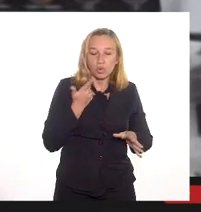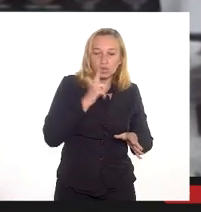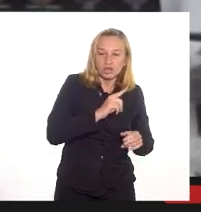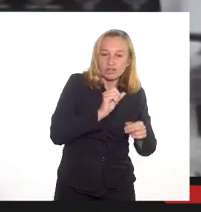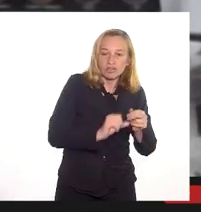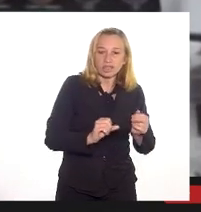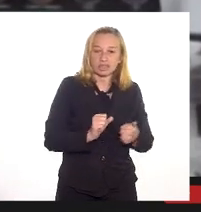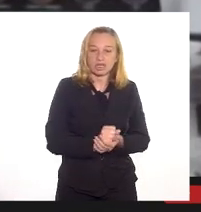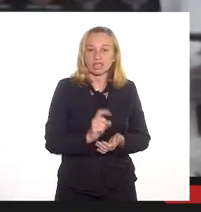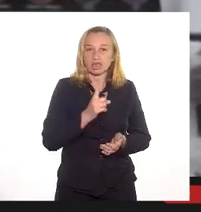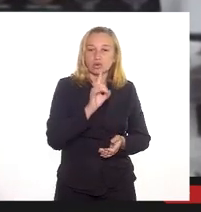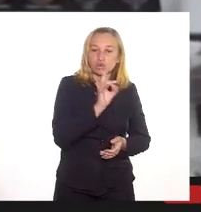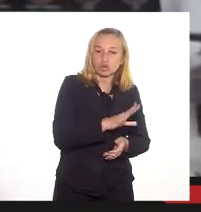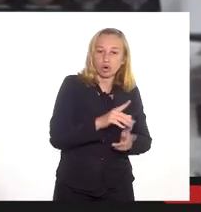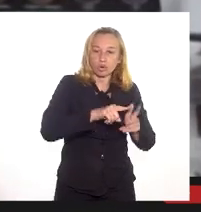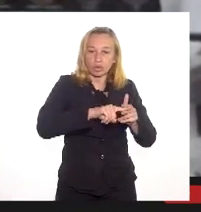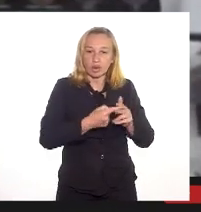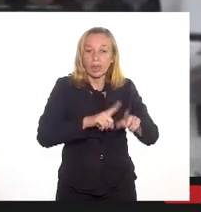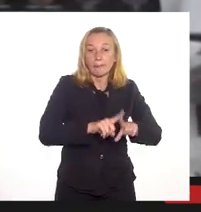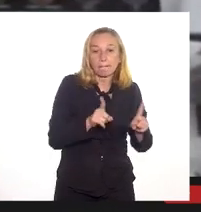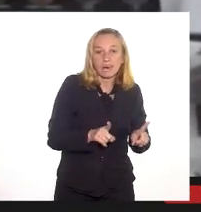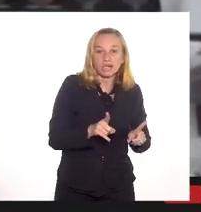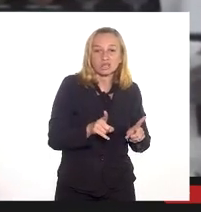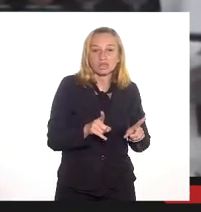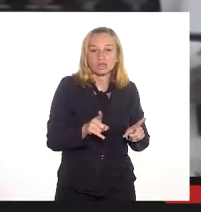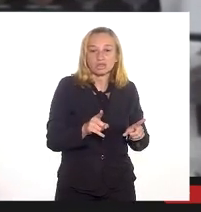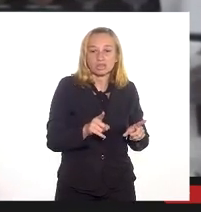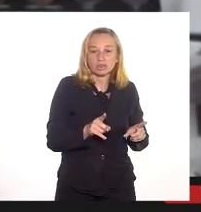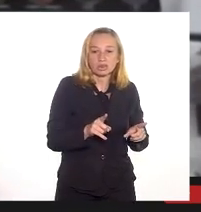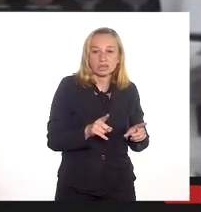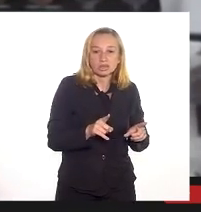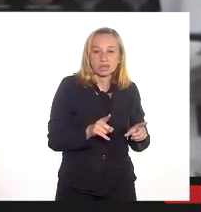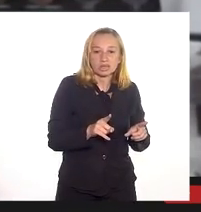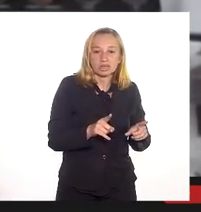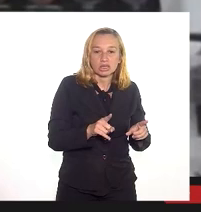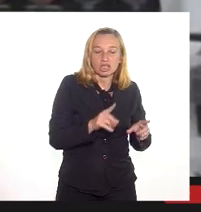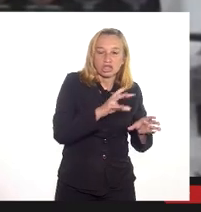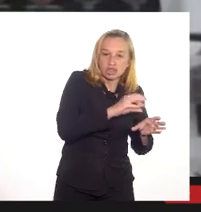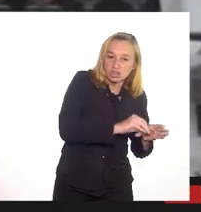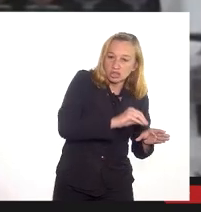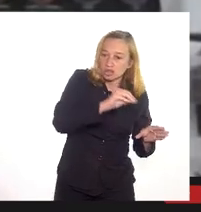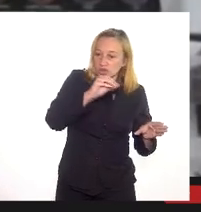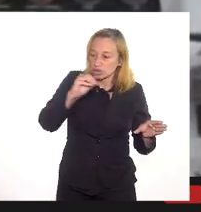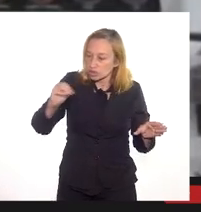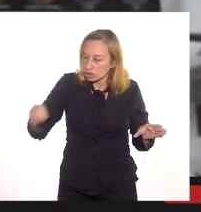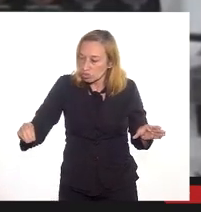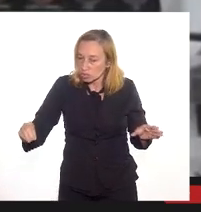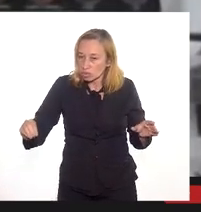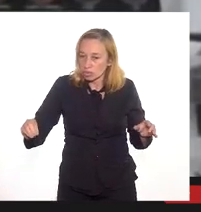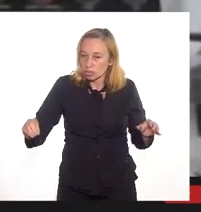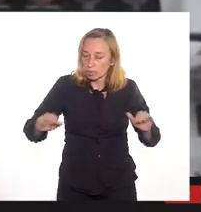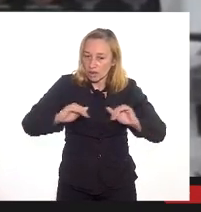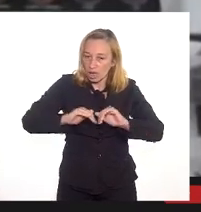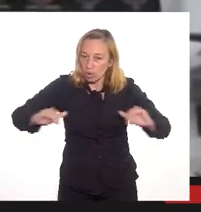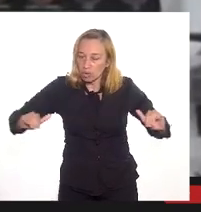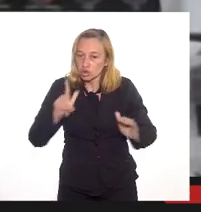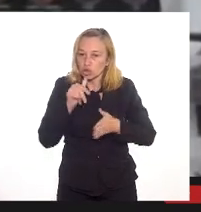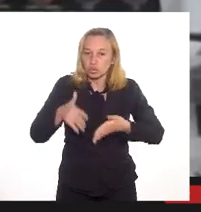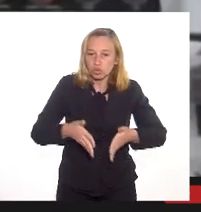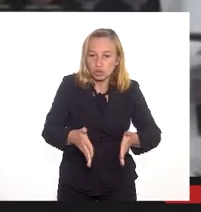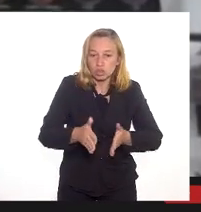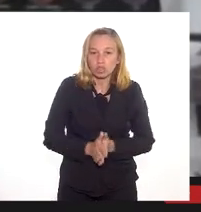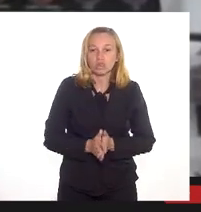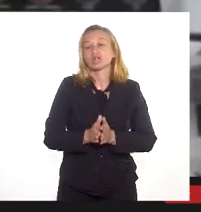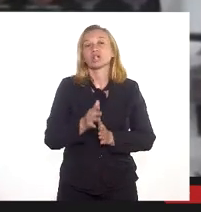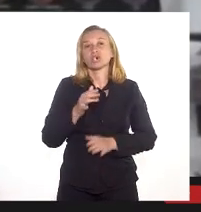fazer não só a manutenção, mas fazer a desocupação das margens do rio. A gente tem um exemplo agora do